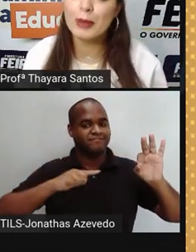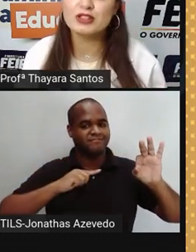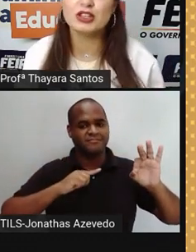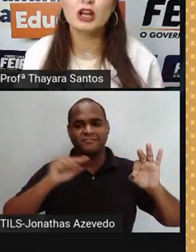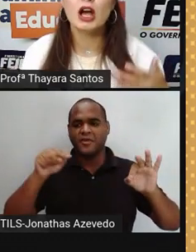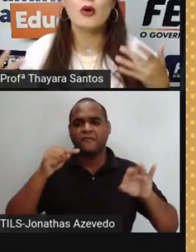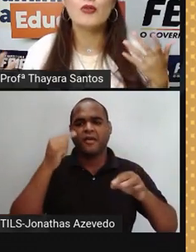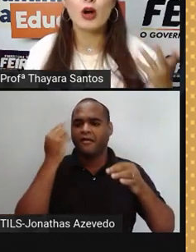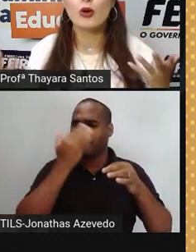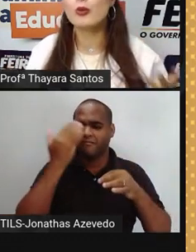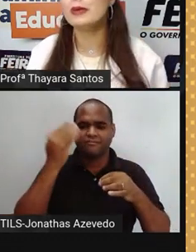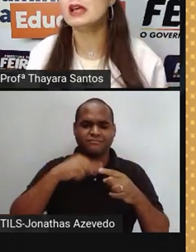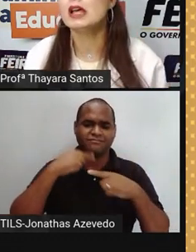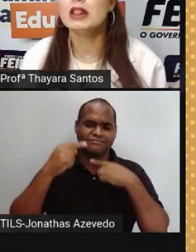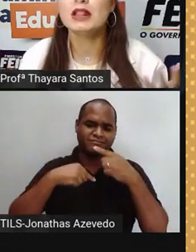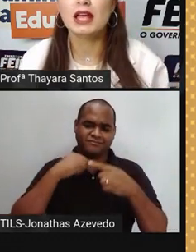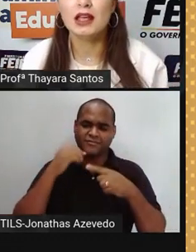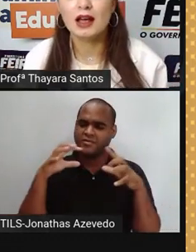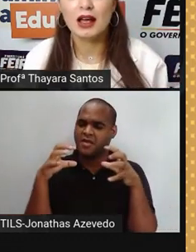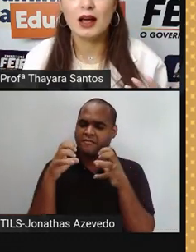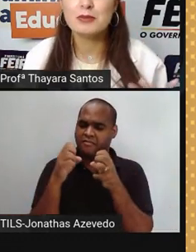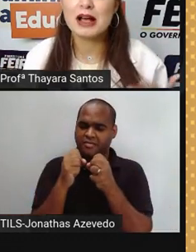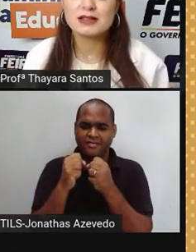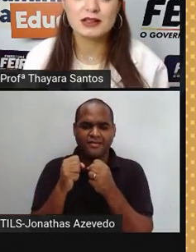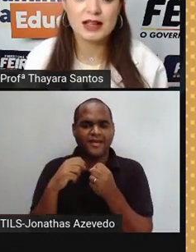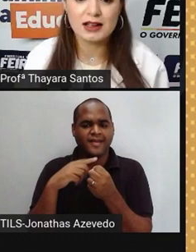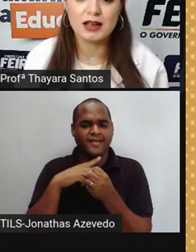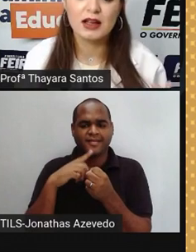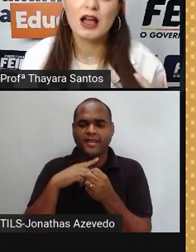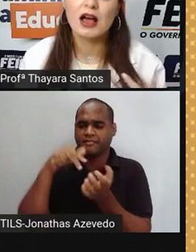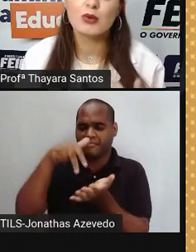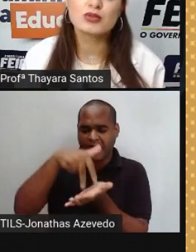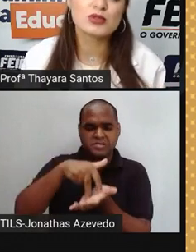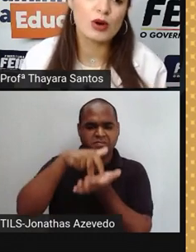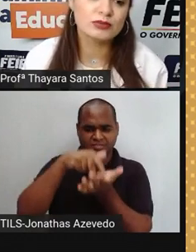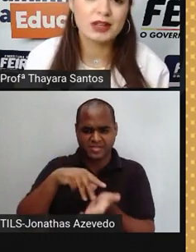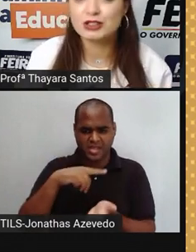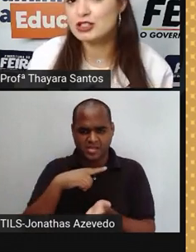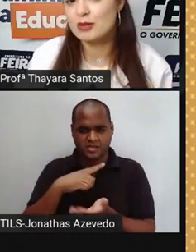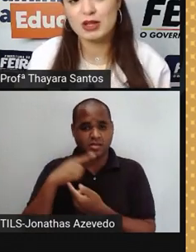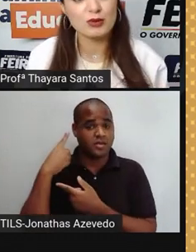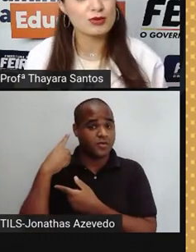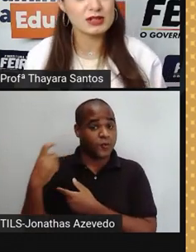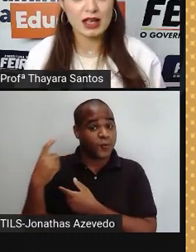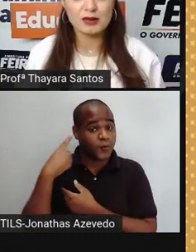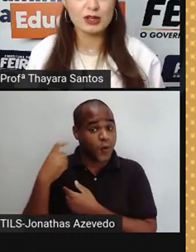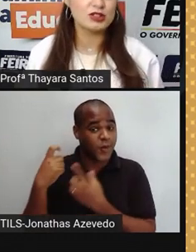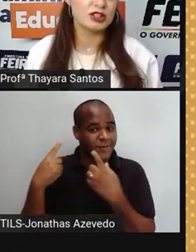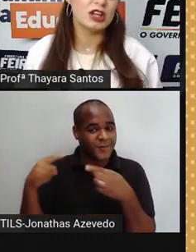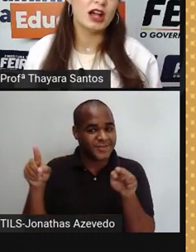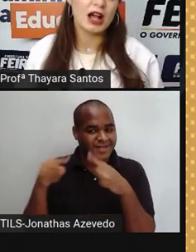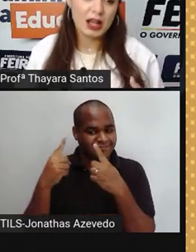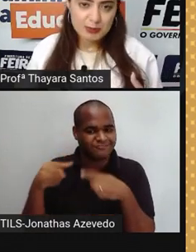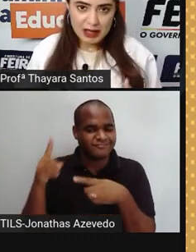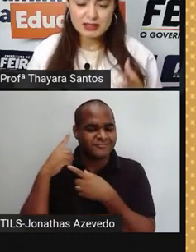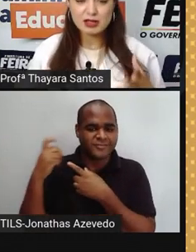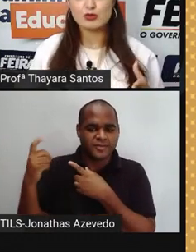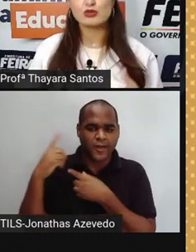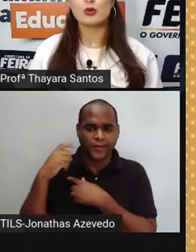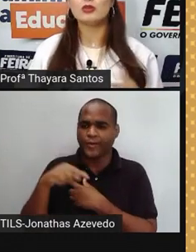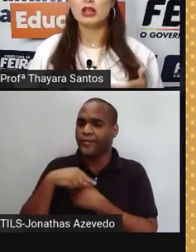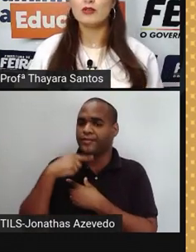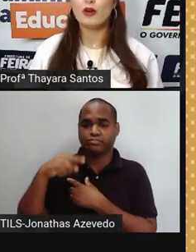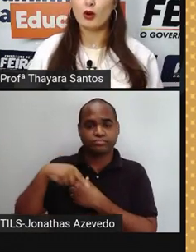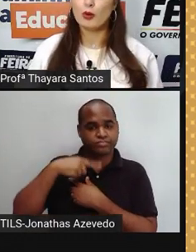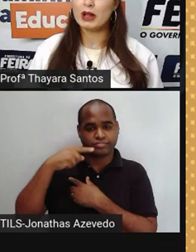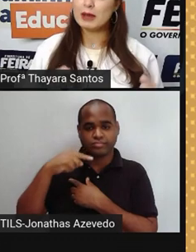não tem como medir o volume, nem a massa dela. O som, a gente também não consegue medir a massa